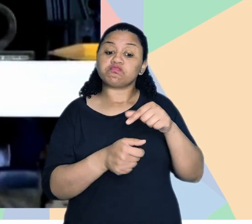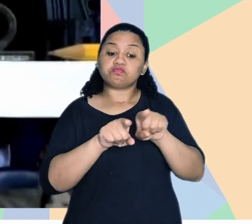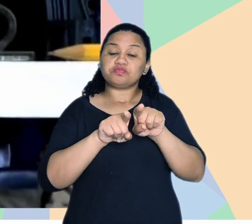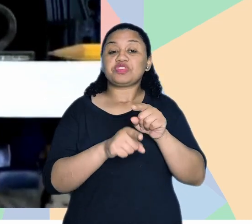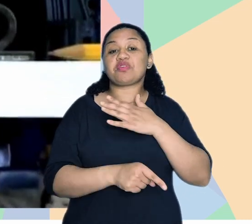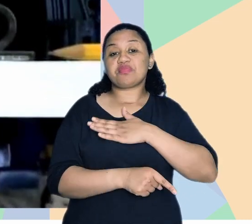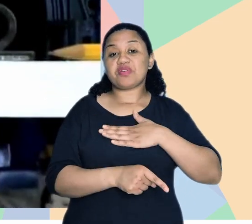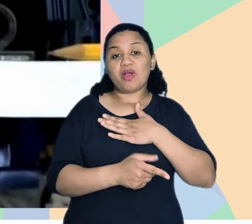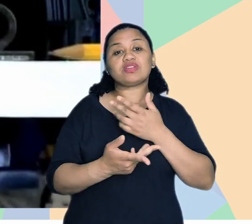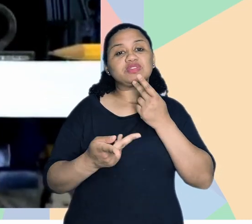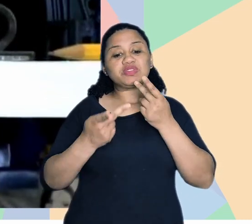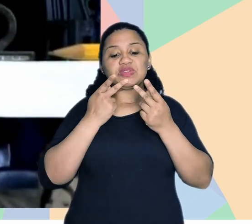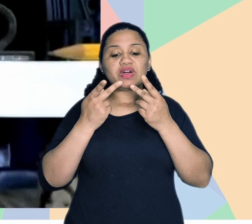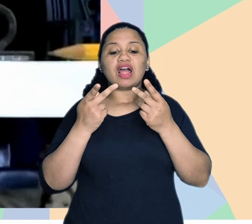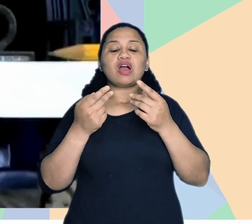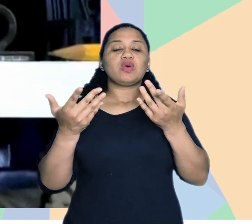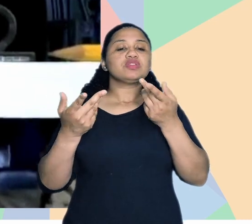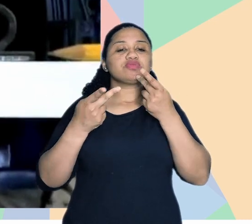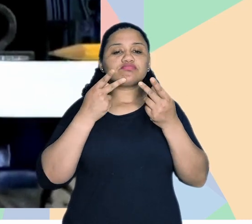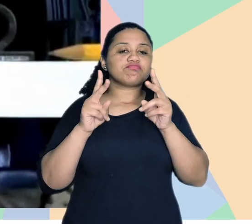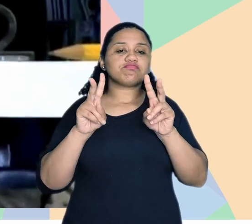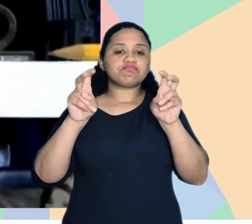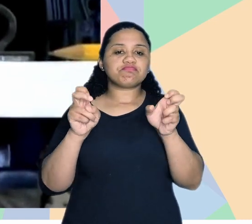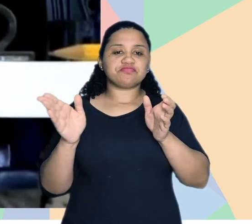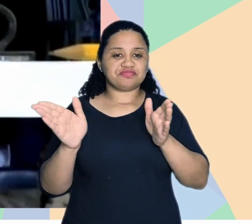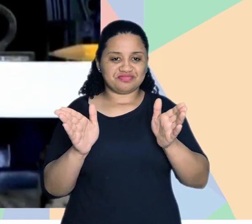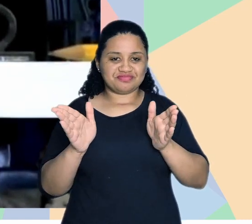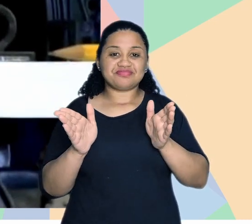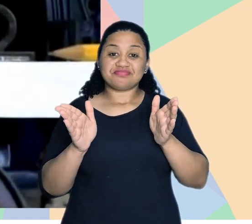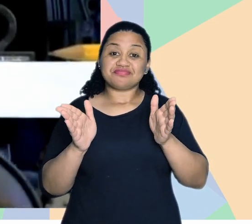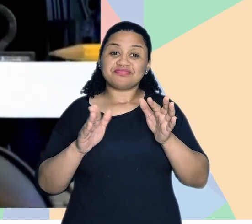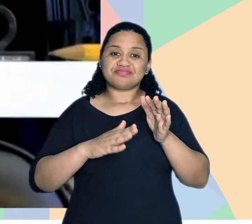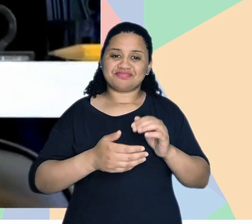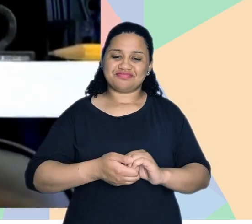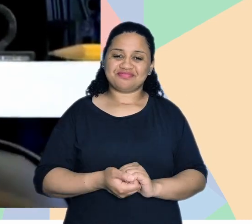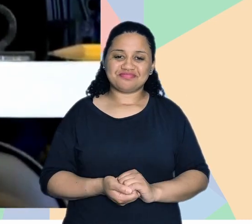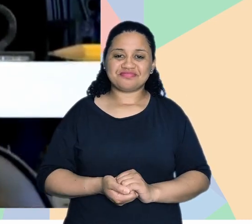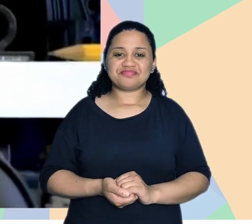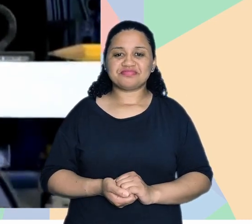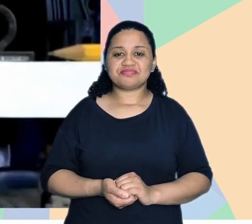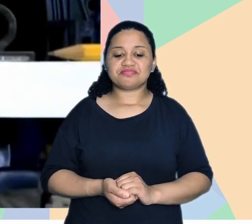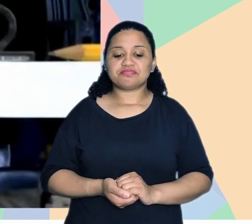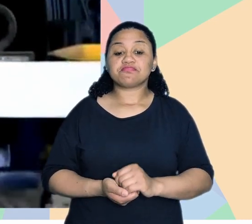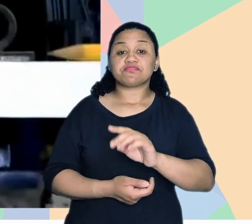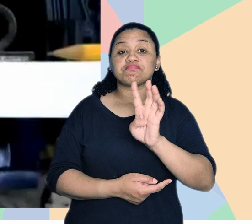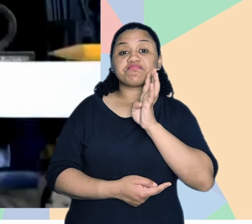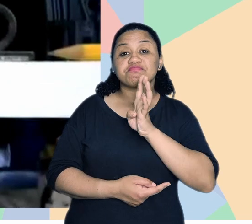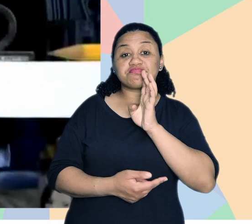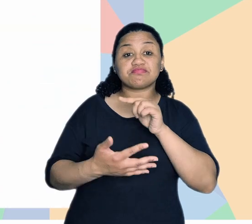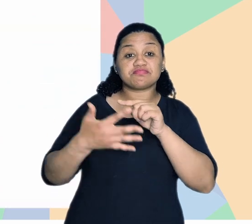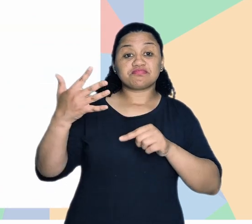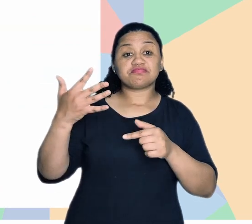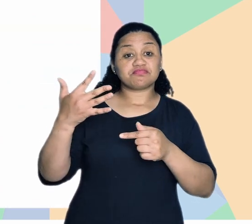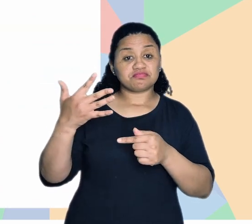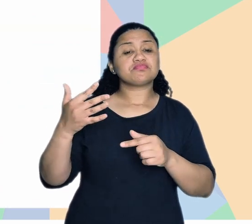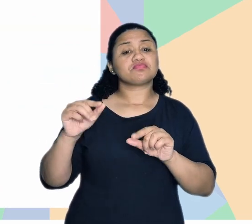gosto bastante aí de mencionar, né? Quando a gente está tratando desse assunto de acessibilidade. Muito legal,